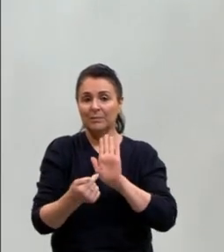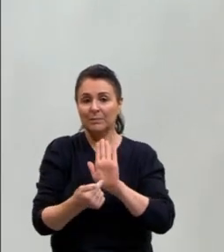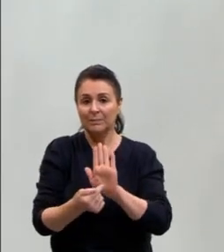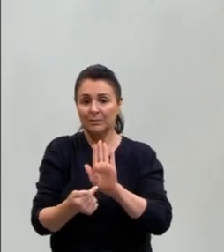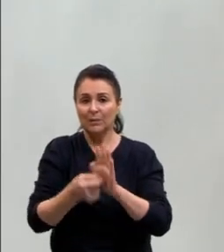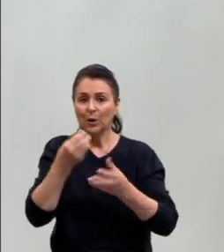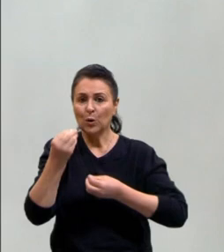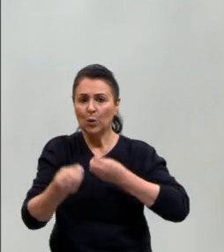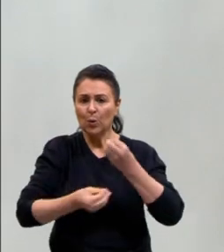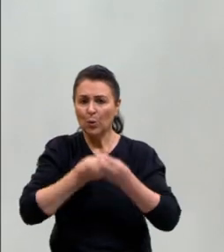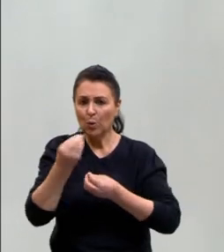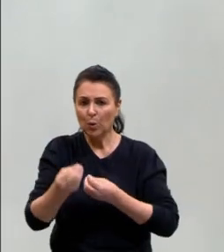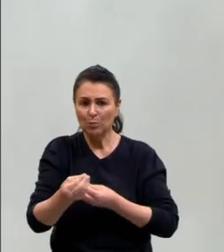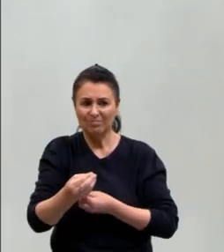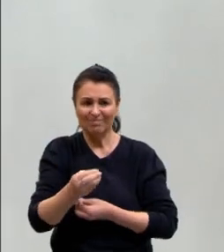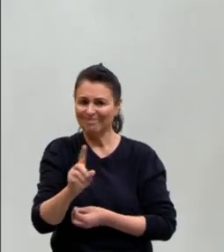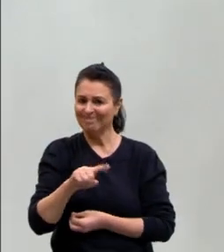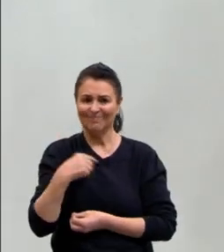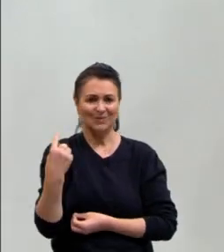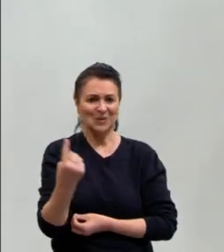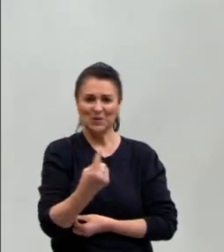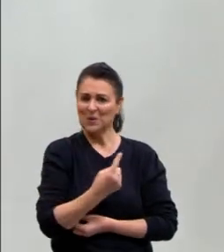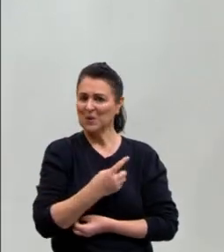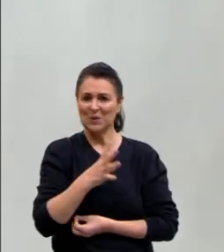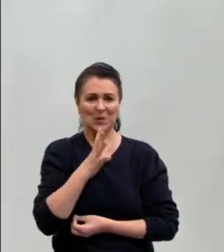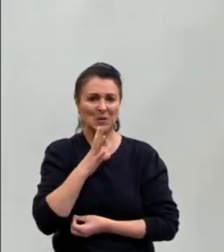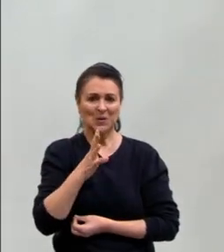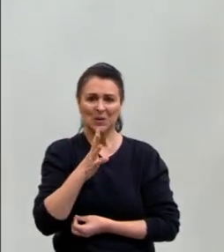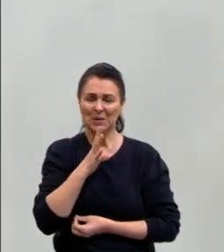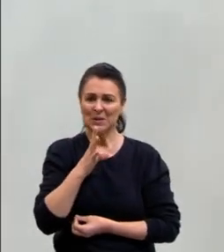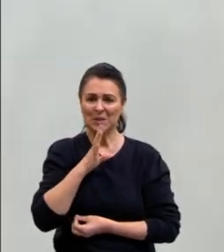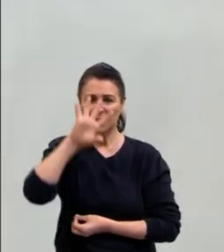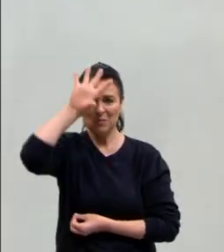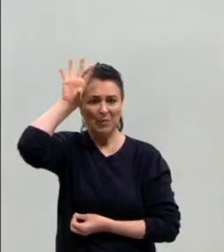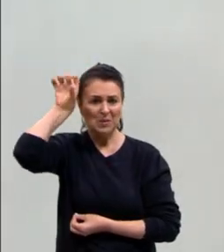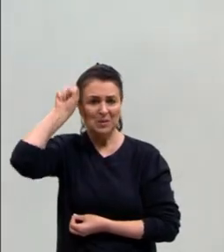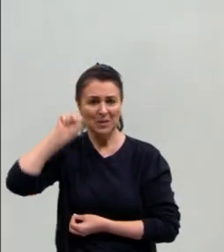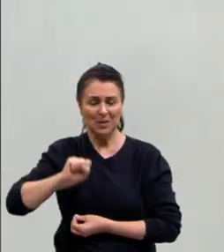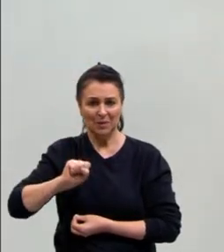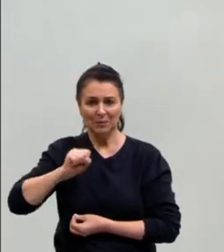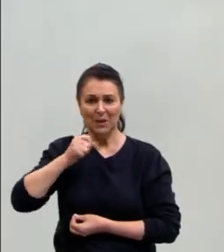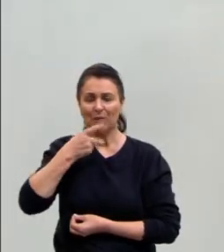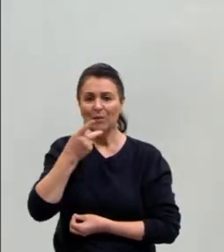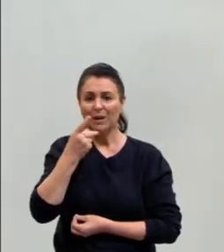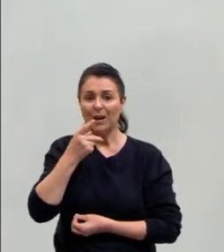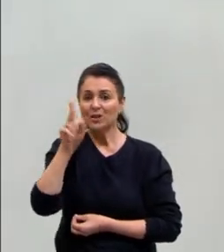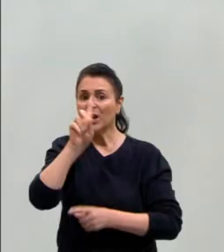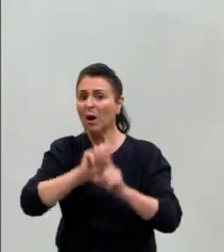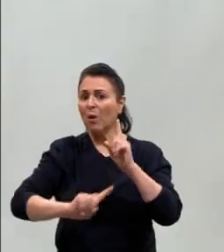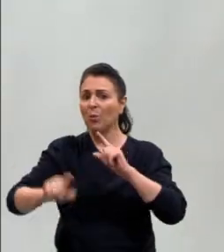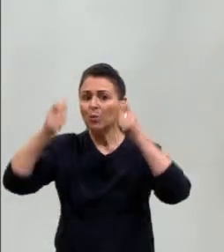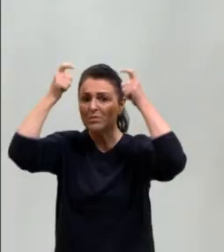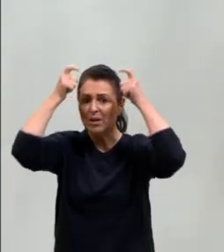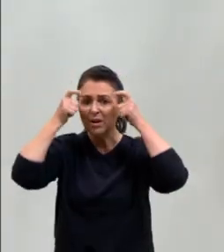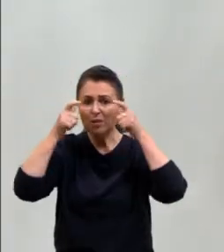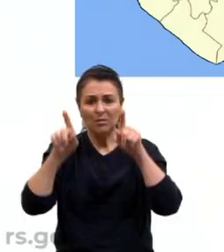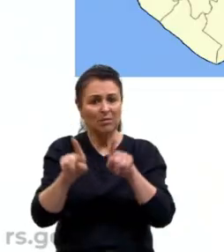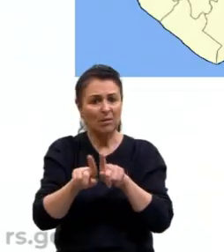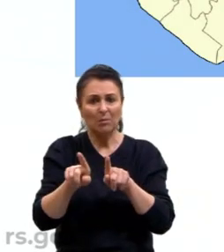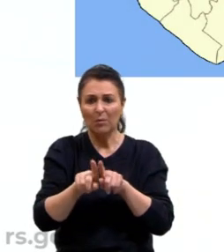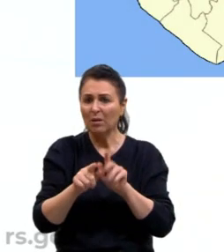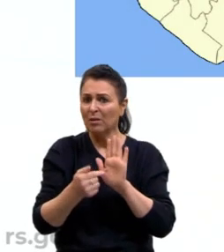como a gente subestima e desconhece a história do continente africano, eu vou falar sobre alguns reinos que às vezes a gente não ouve falar também.